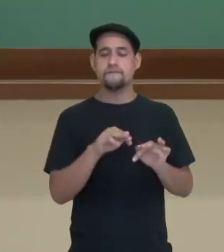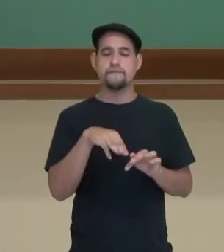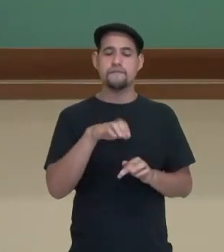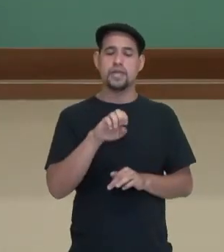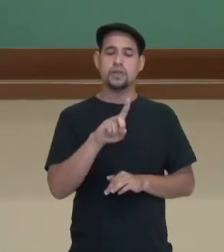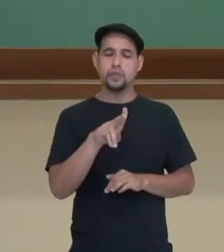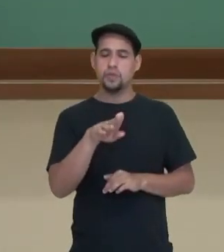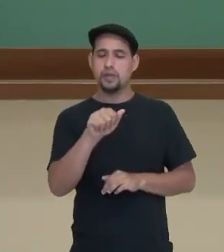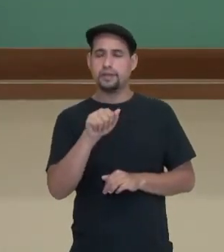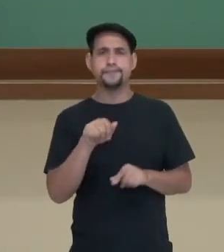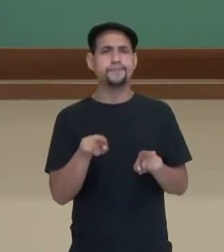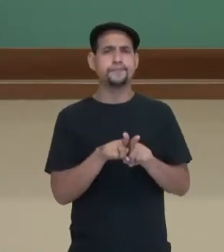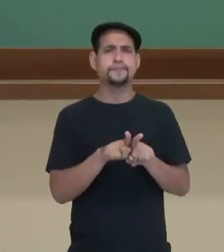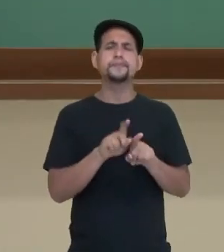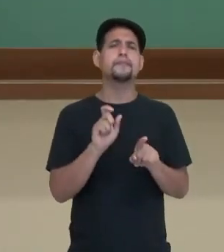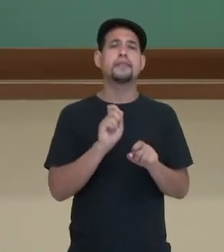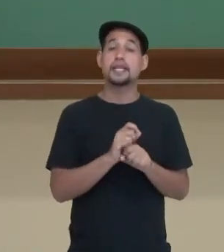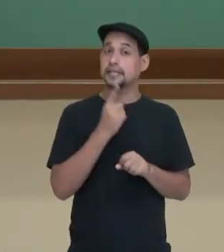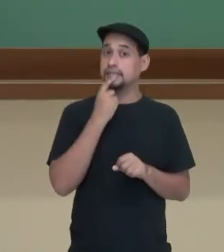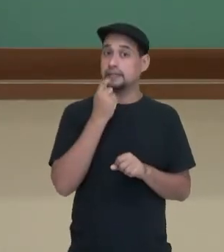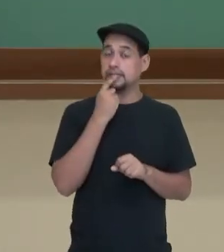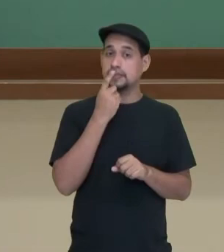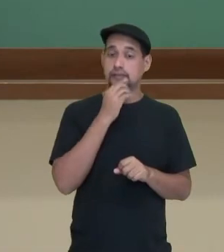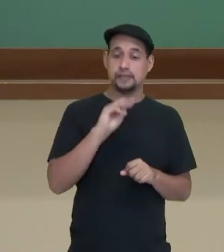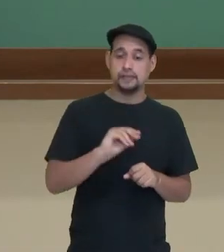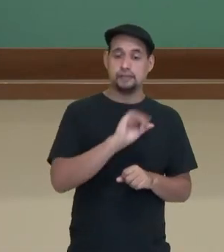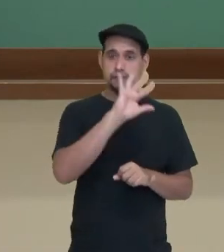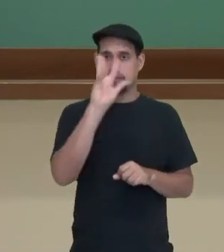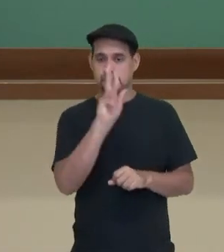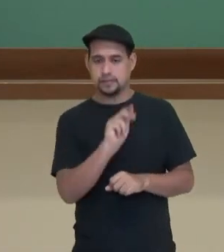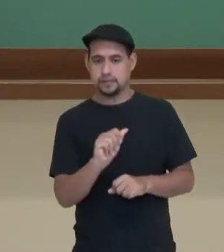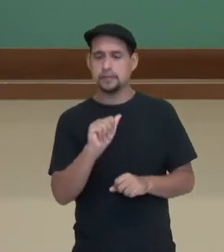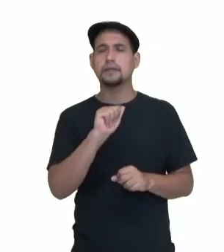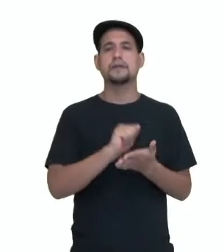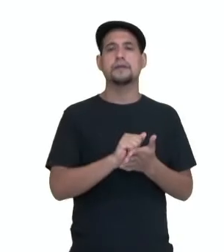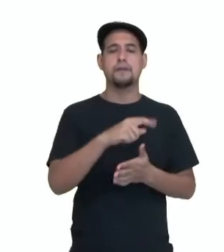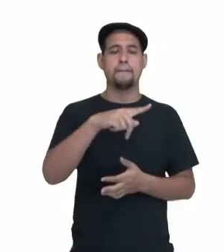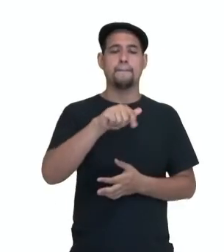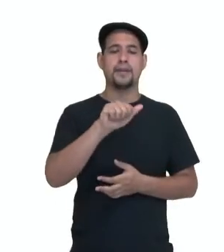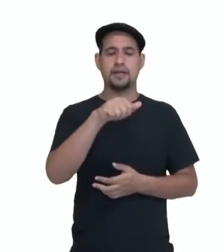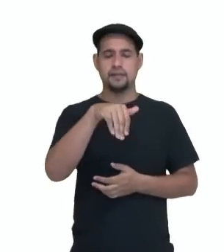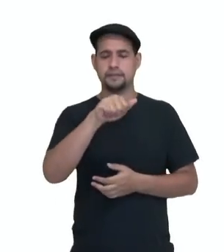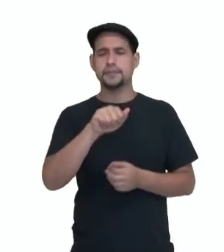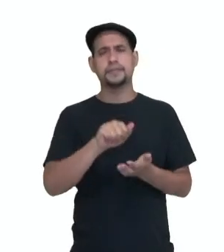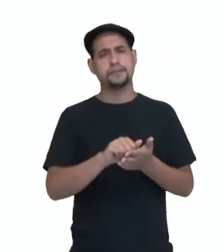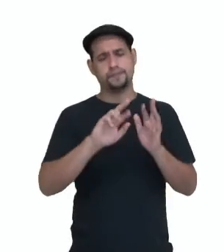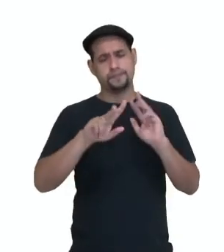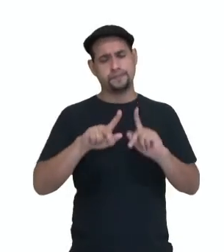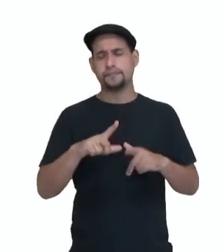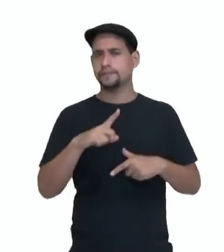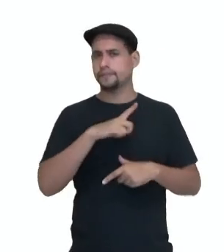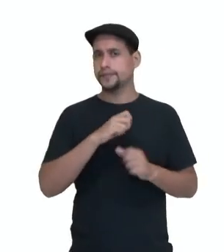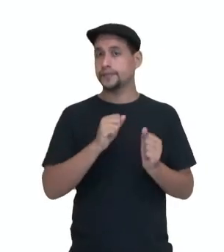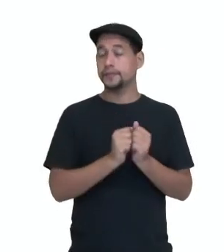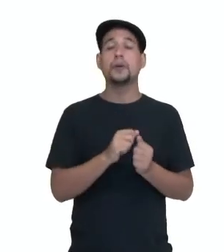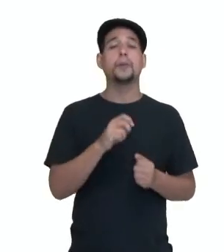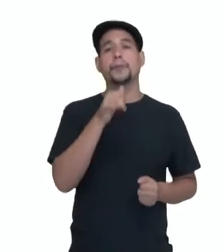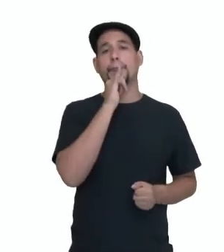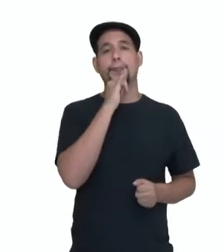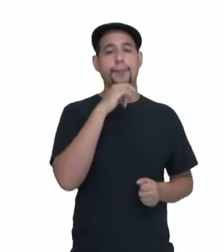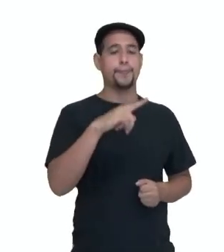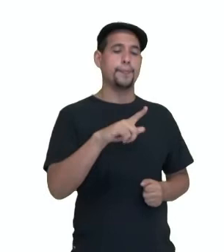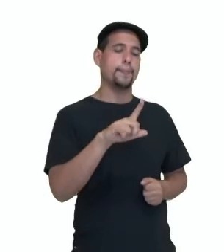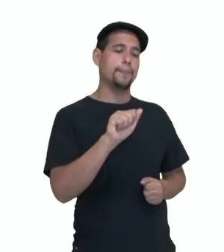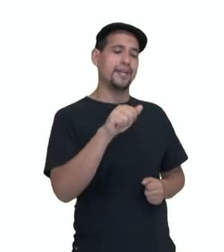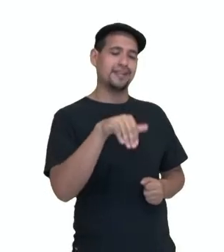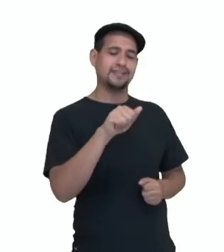O tecido sanguíneo, ele é formado por componentes, né? Que é o plasma e os elementos figurados. O plasma, ele